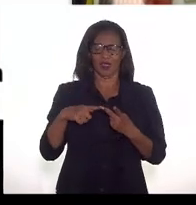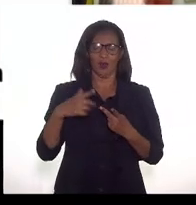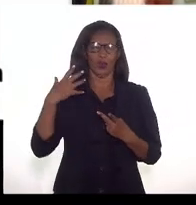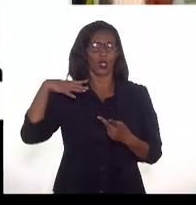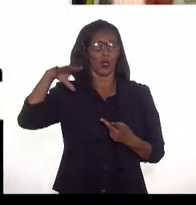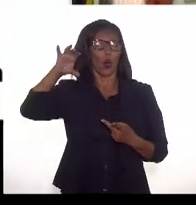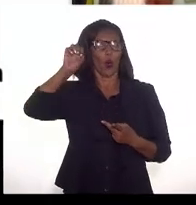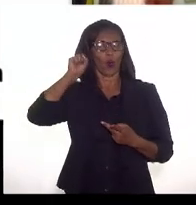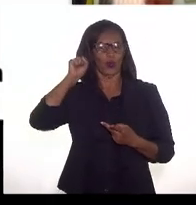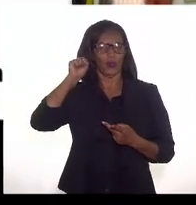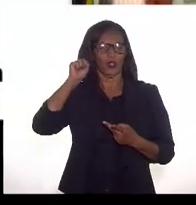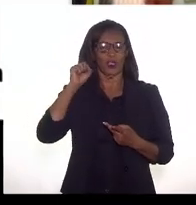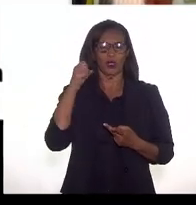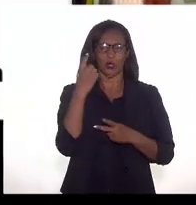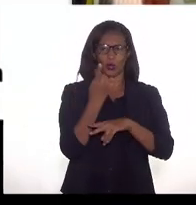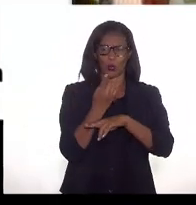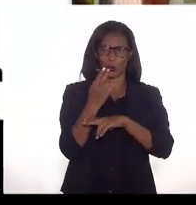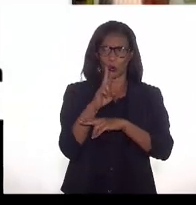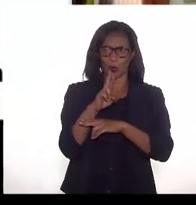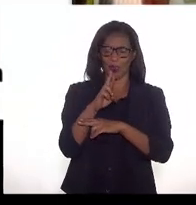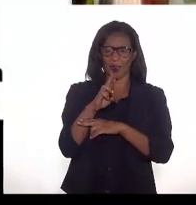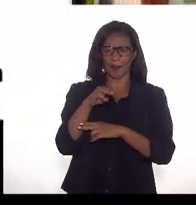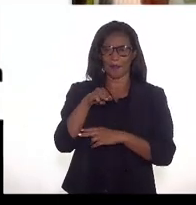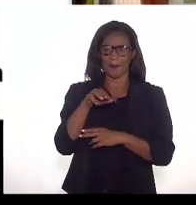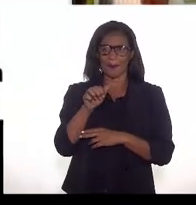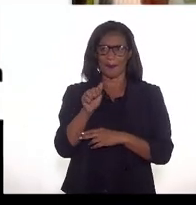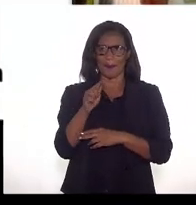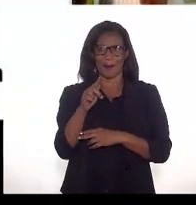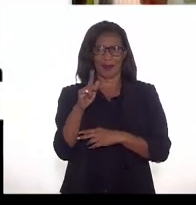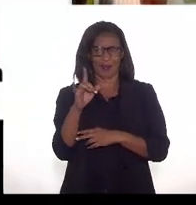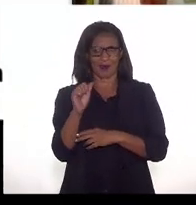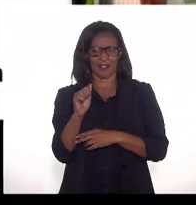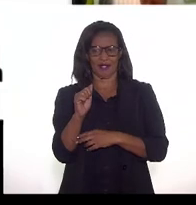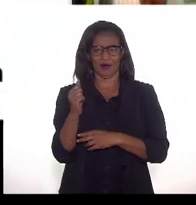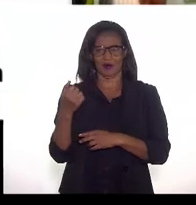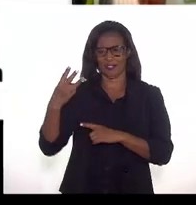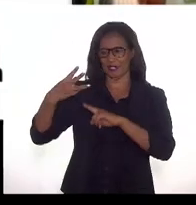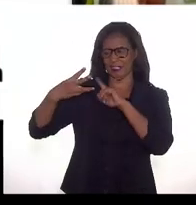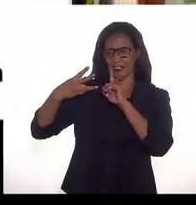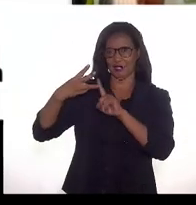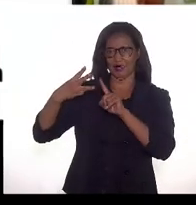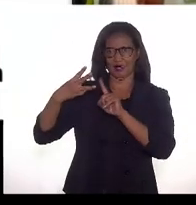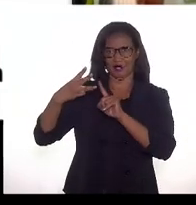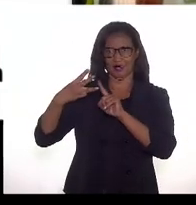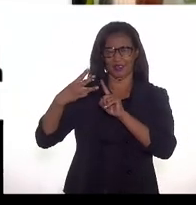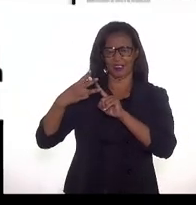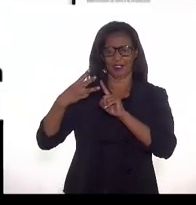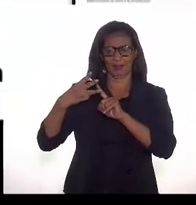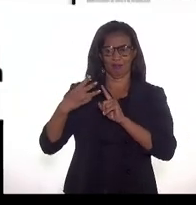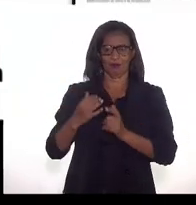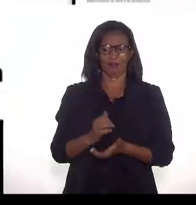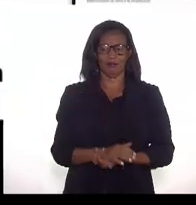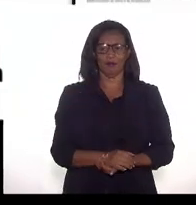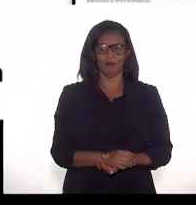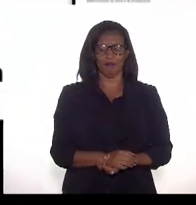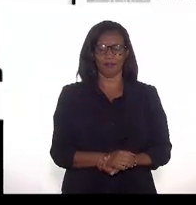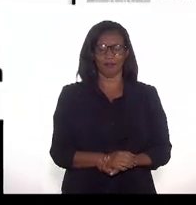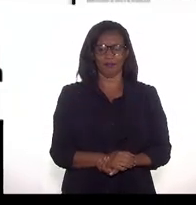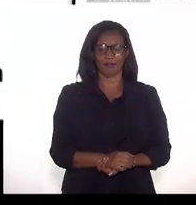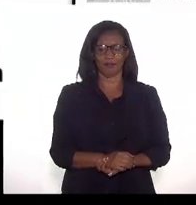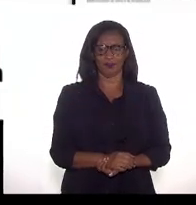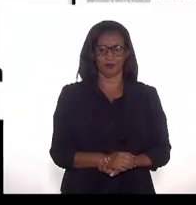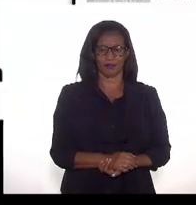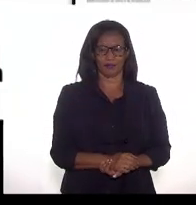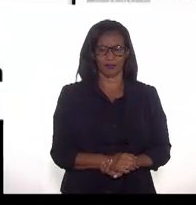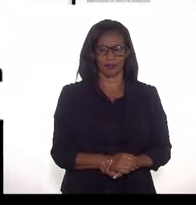Magda Chambriá, que é a nossa terceira e última expositora. Depois, tiver tempo, deputado, puder